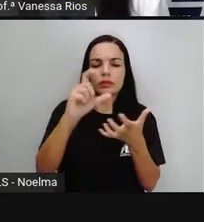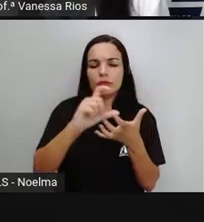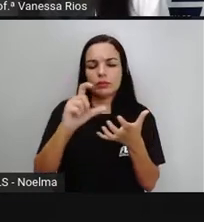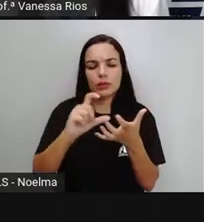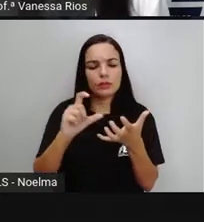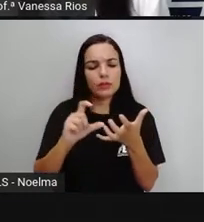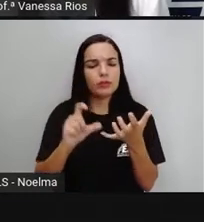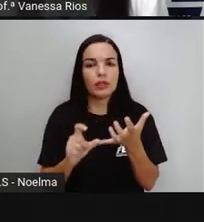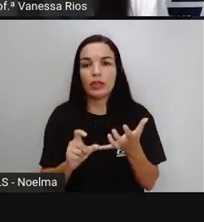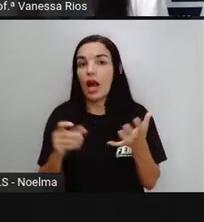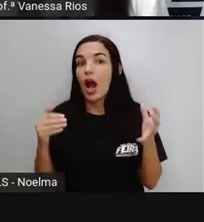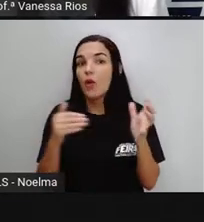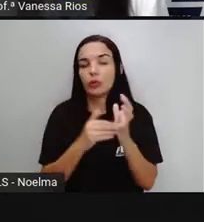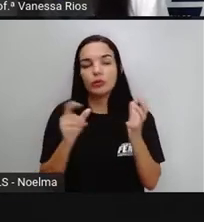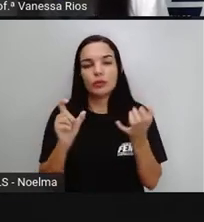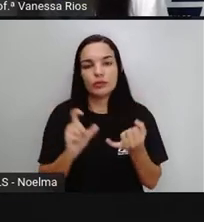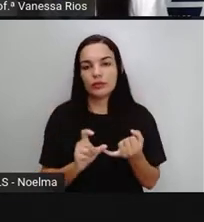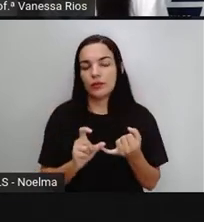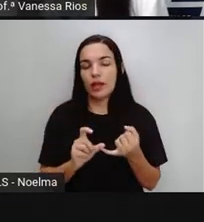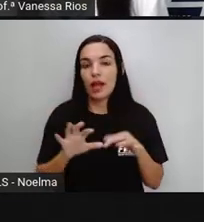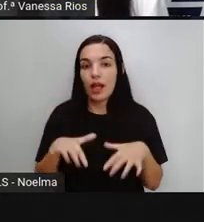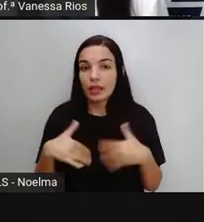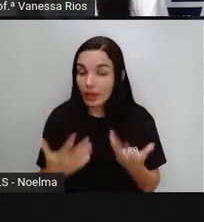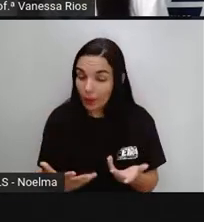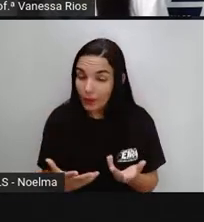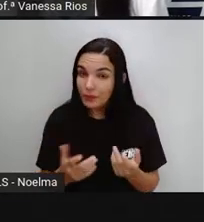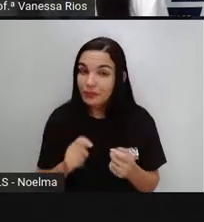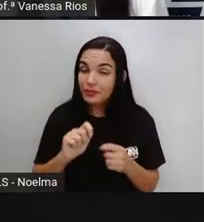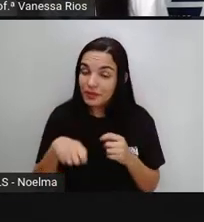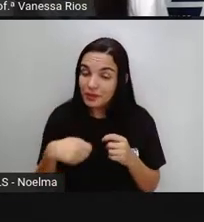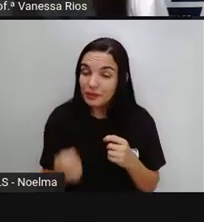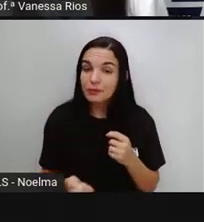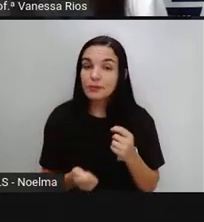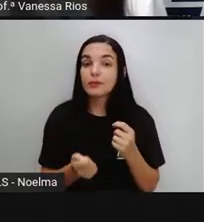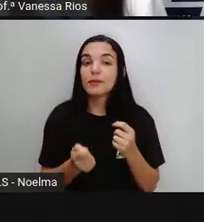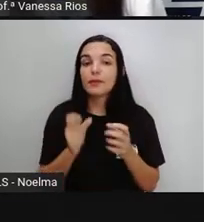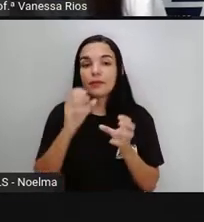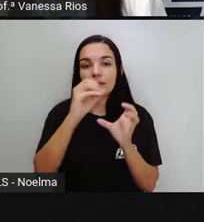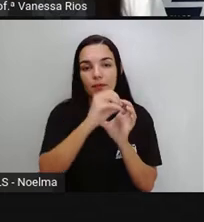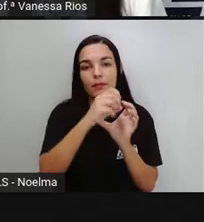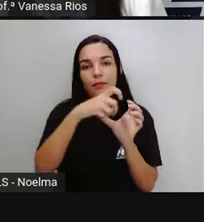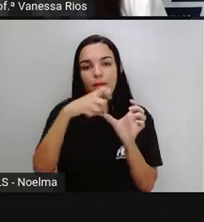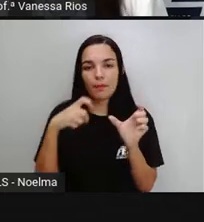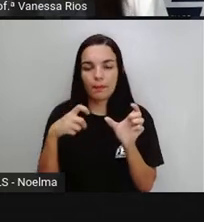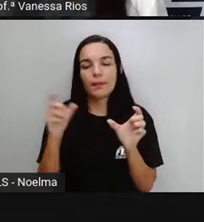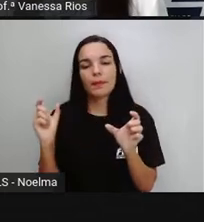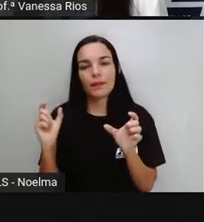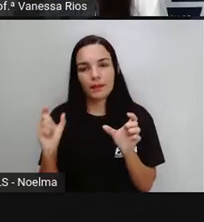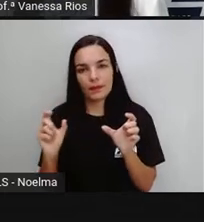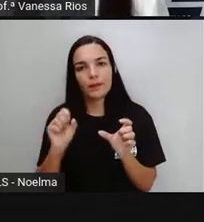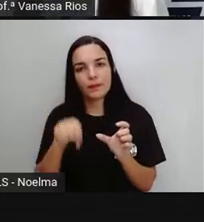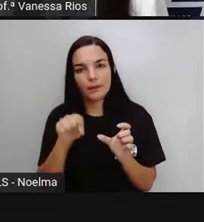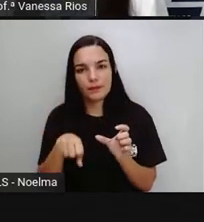relação à classificação quanto à sílaba tônica, abacaxi é uma palavra oxítona.